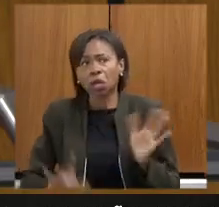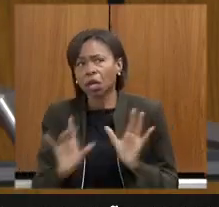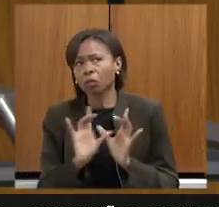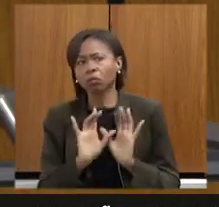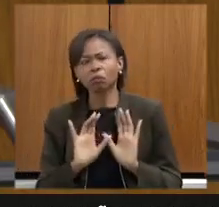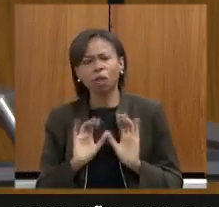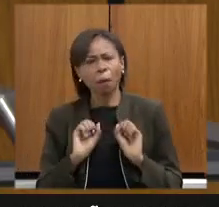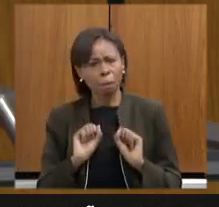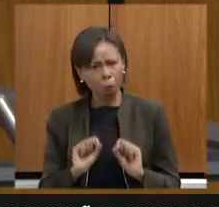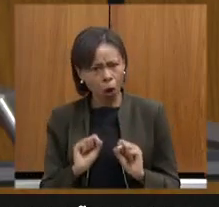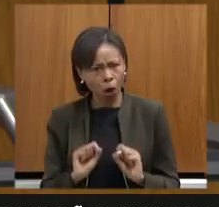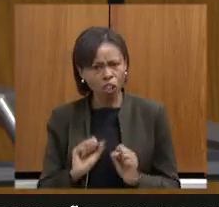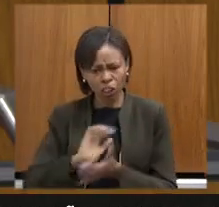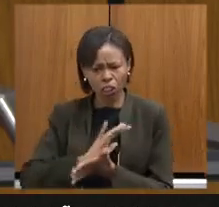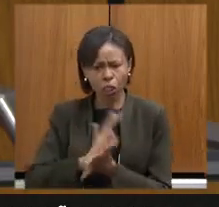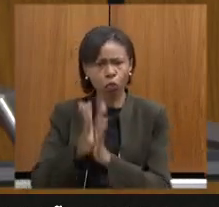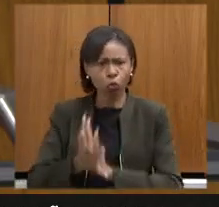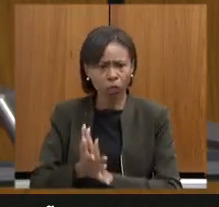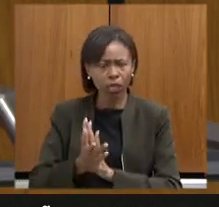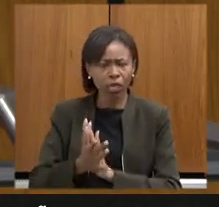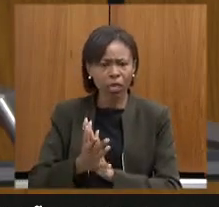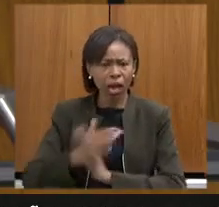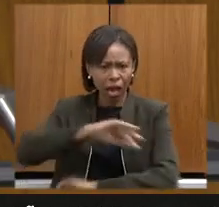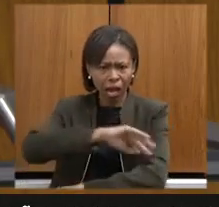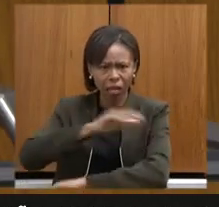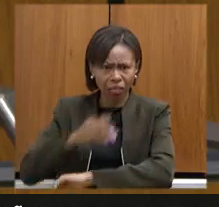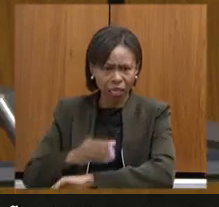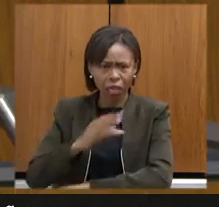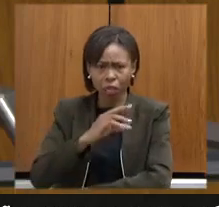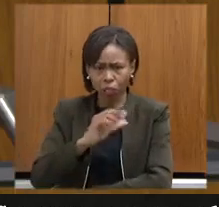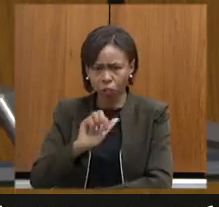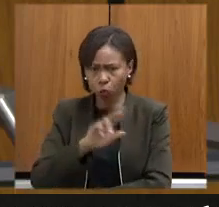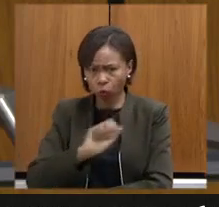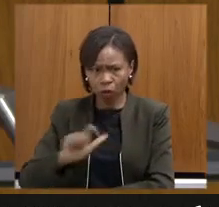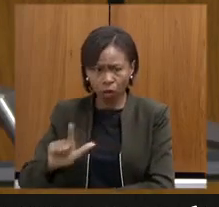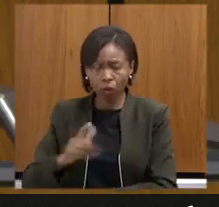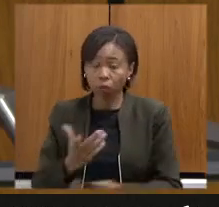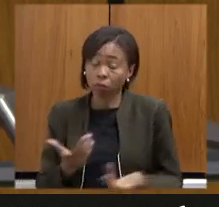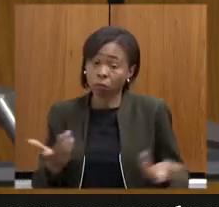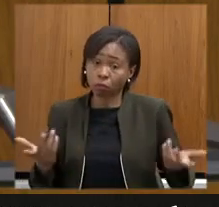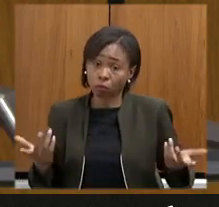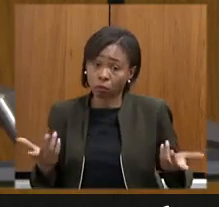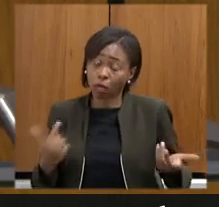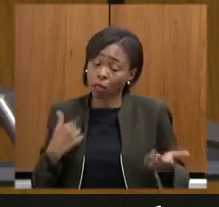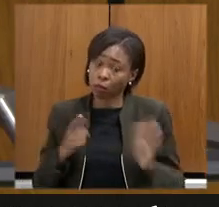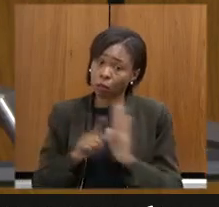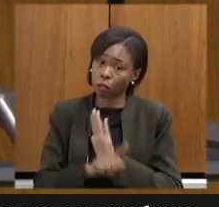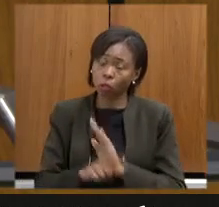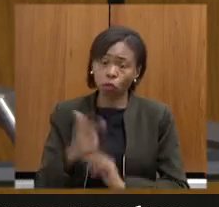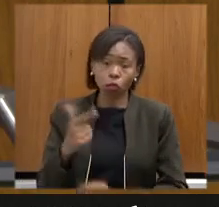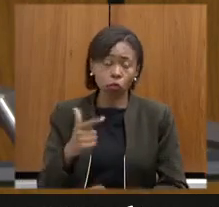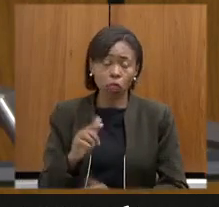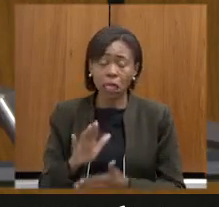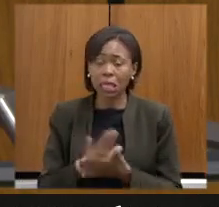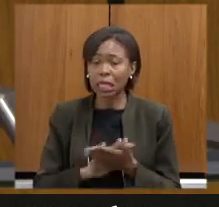destruindo a Serra do Curral porque essa foi essa foi a argumentação não tem nenhuma me liminar não tem nenhum impedimento formal